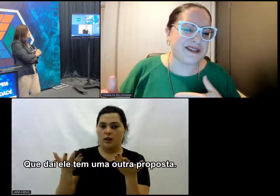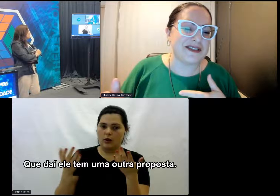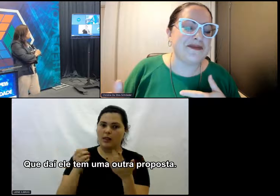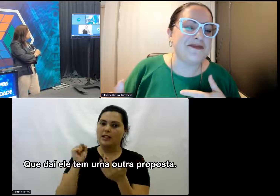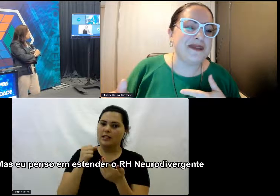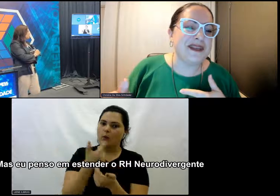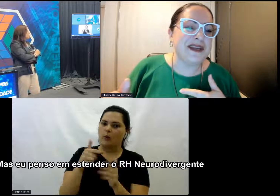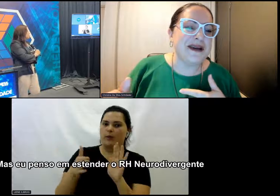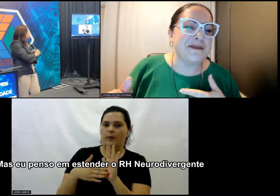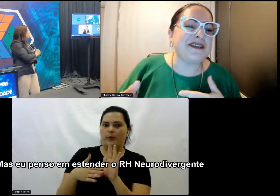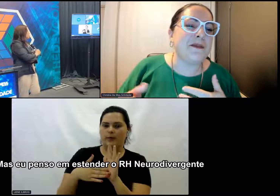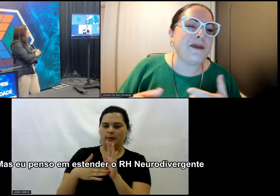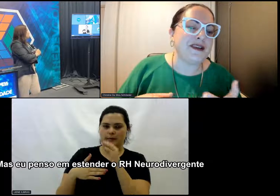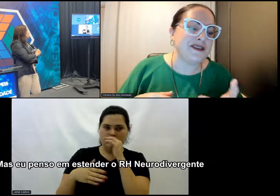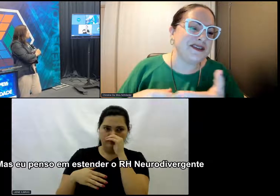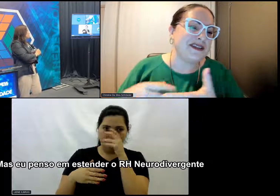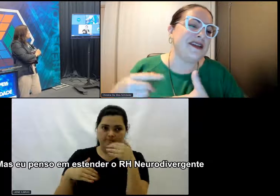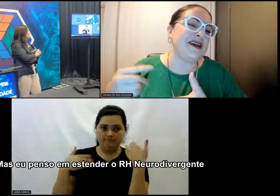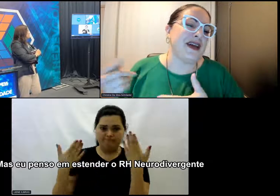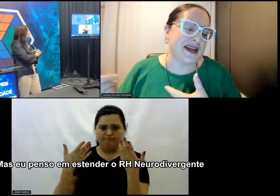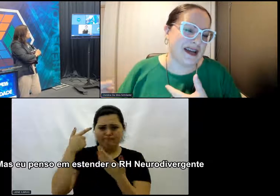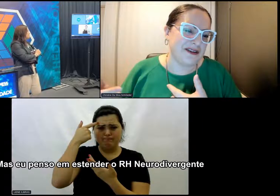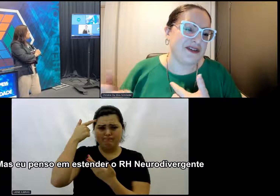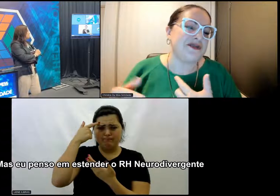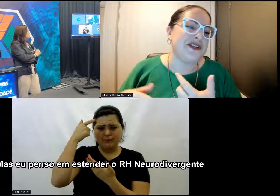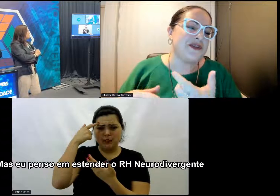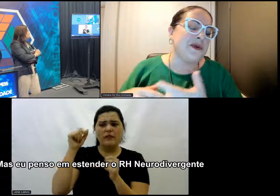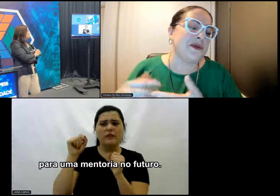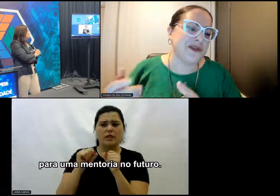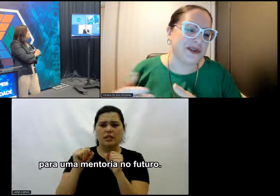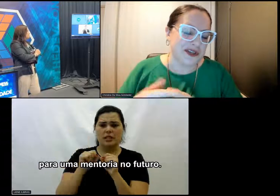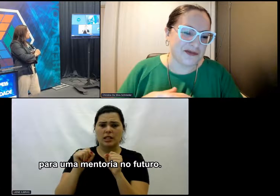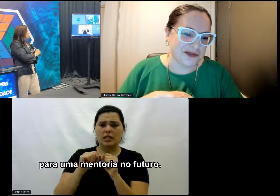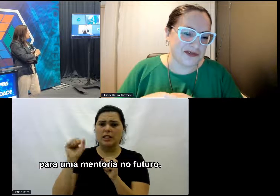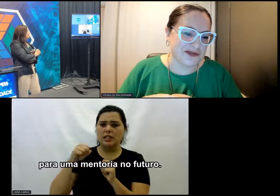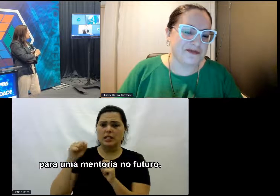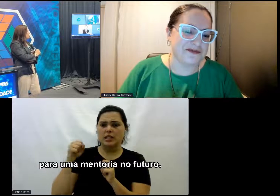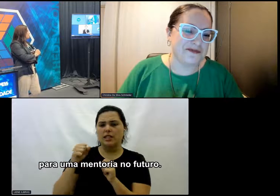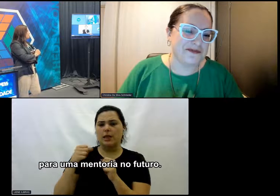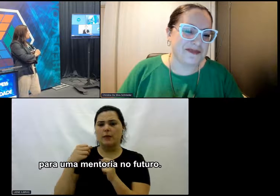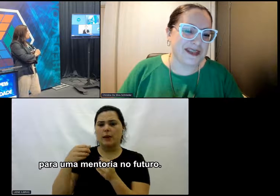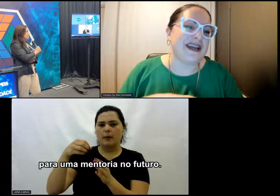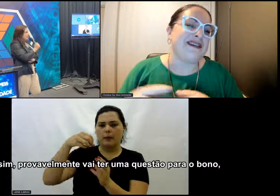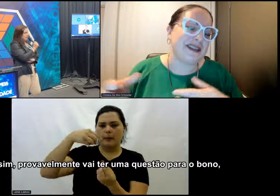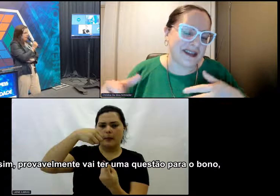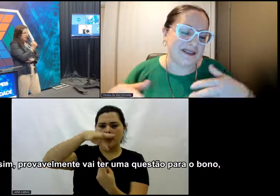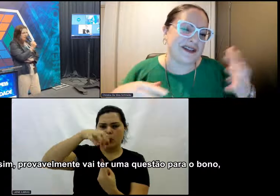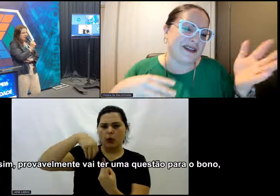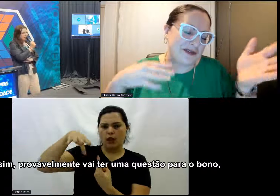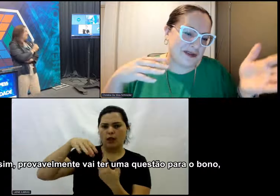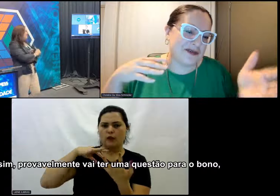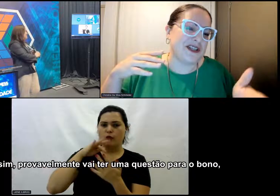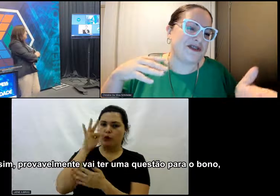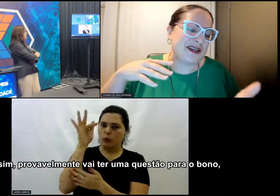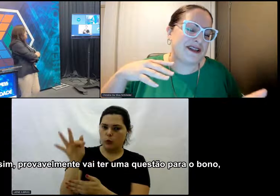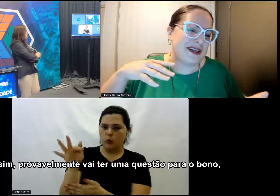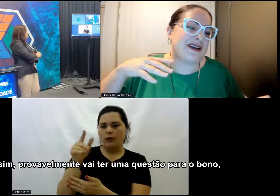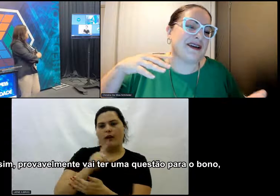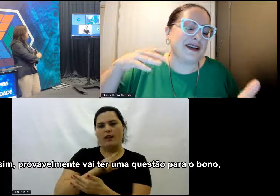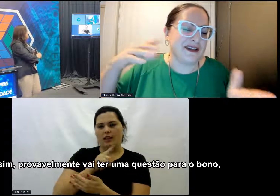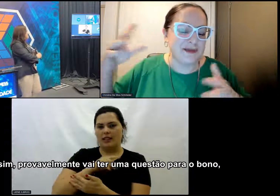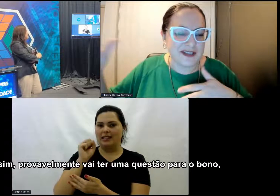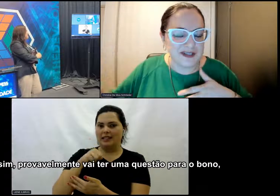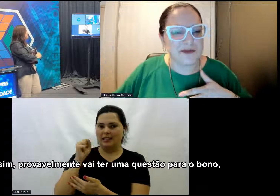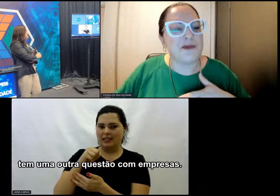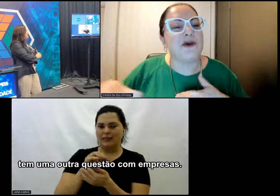proposta Mas eu penso Em estender o RH Neurodivergente Para uma mentoria No futuro E aí sim Daí vai ter